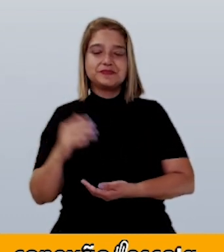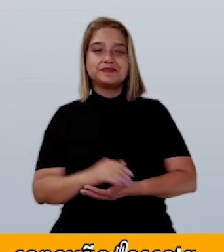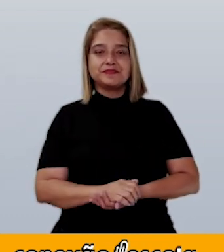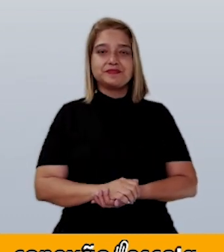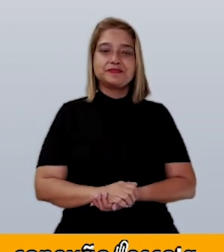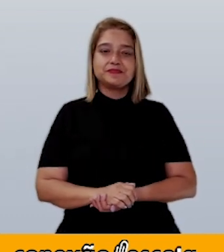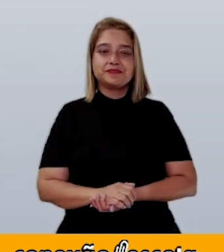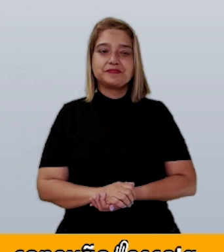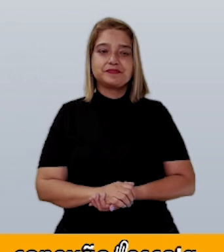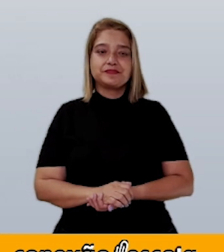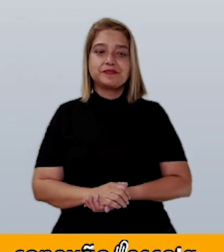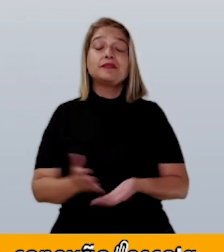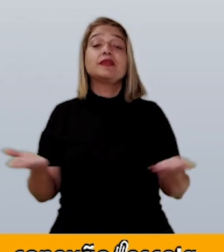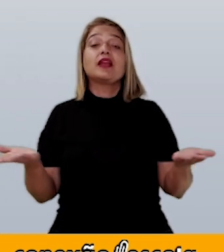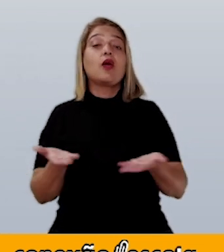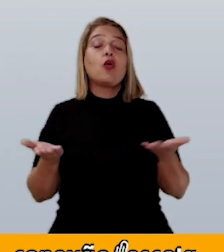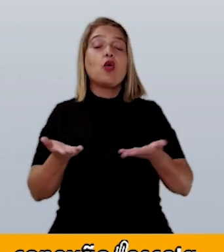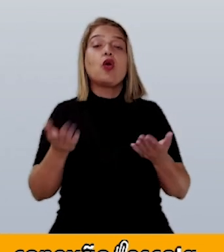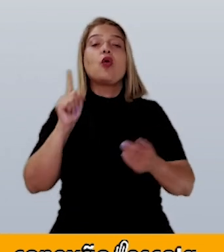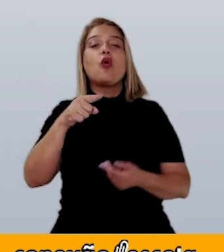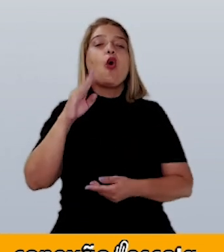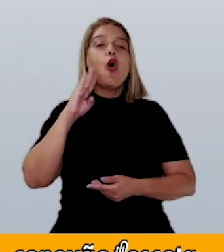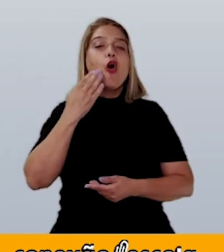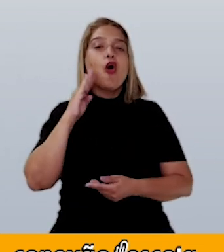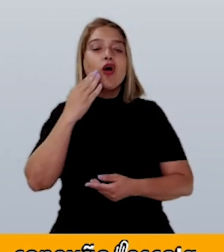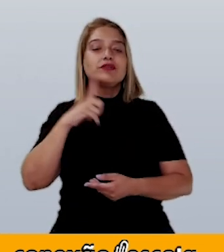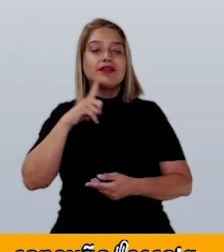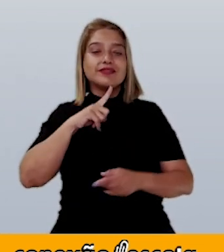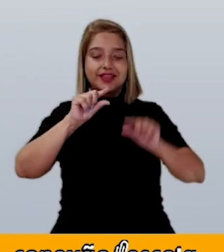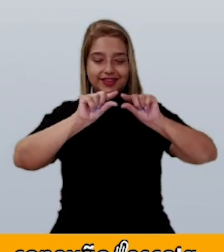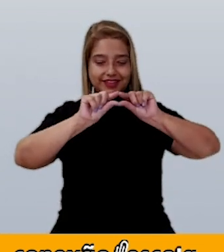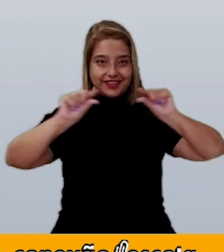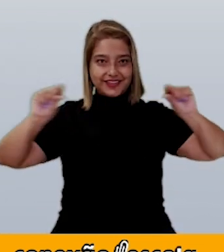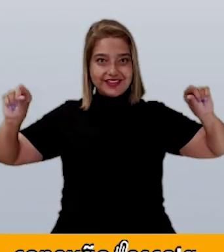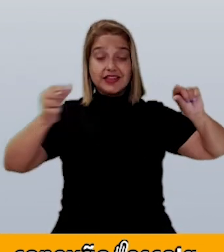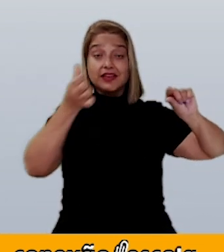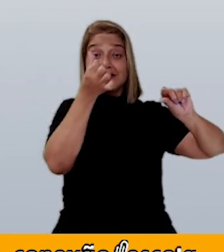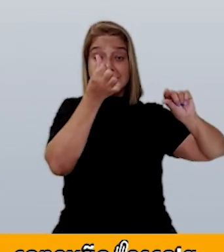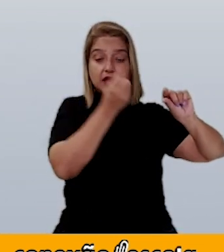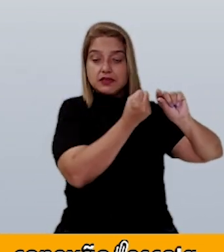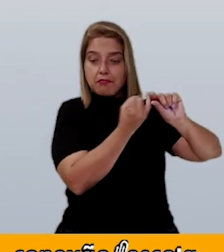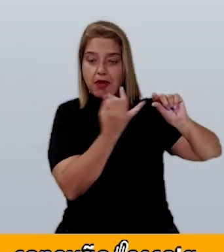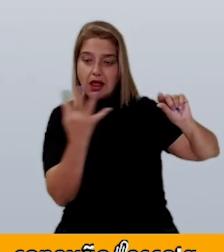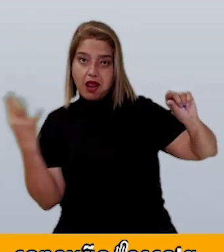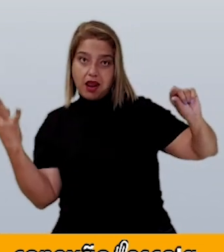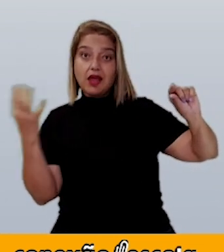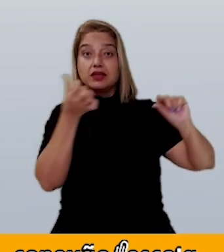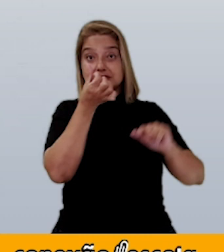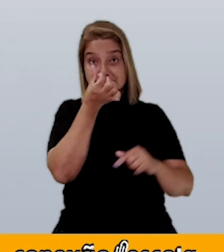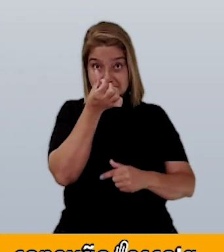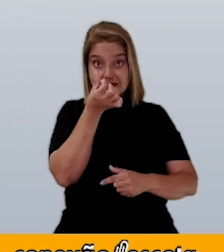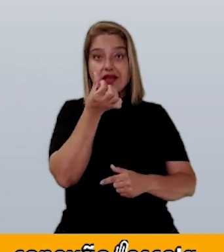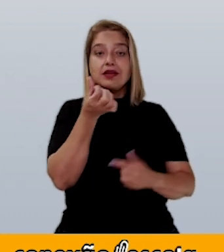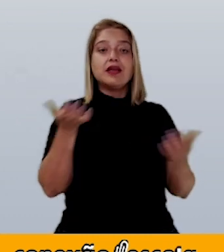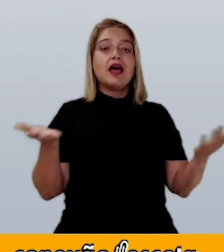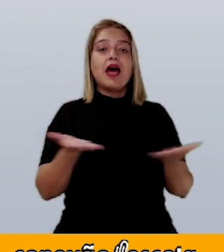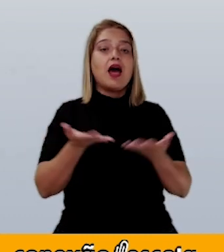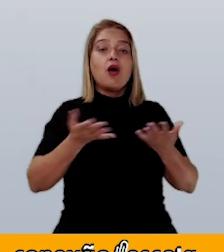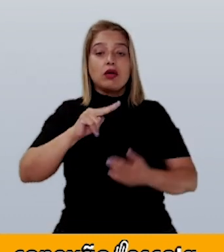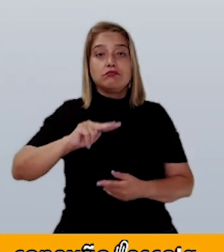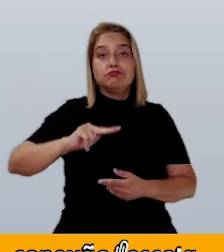Aqui, na próxima linha, temos seis quadradinhos que na nova figura se